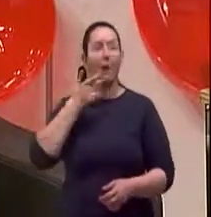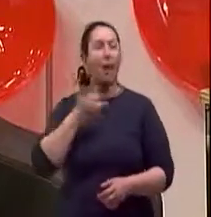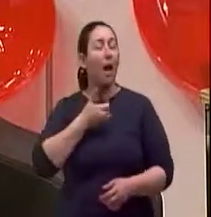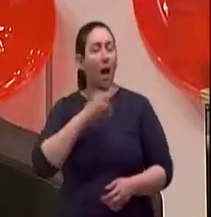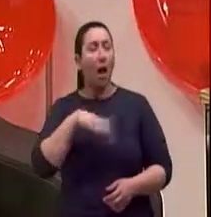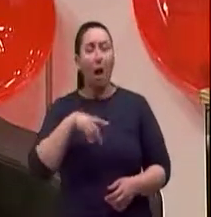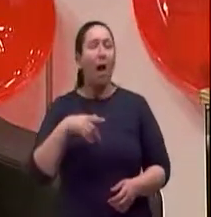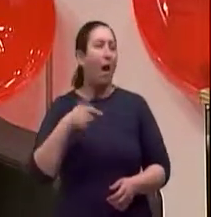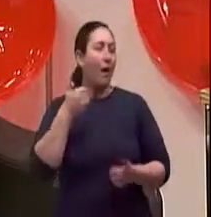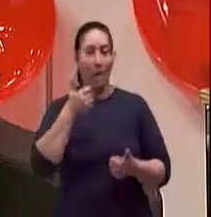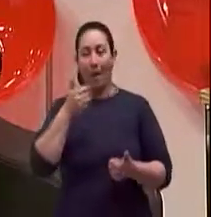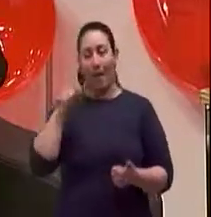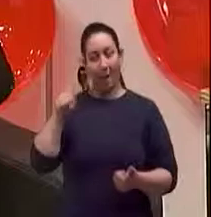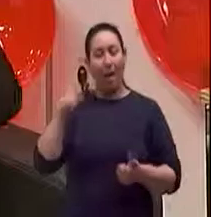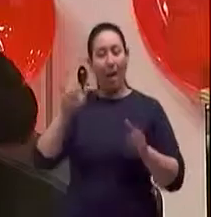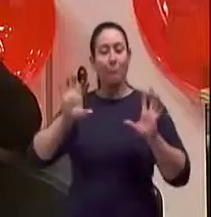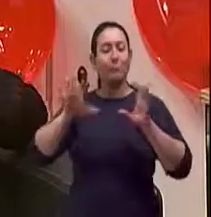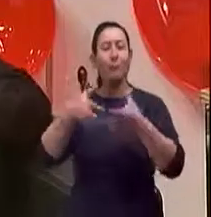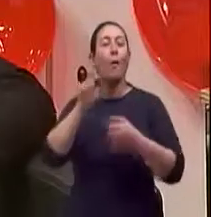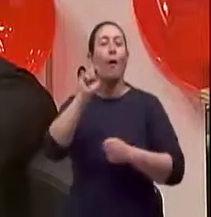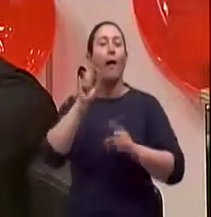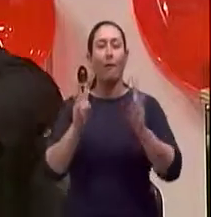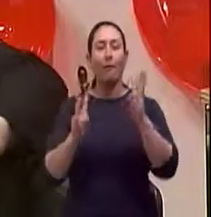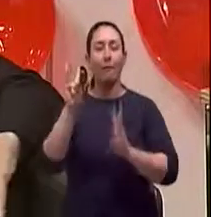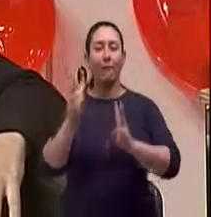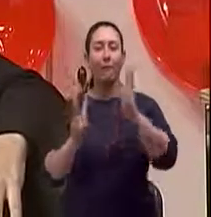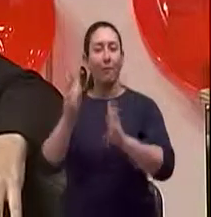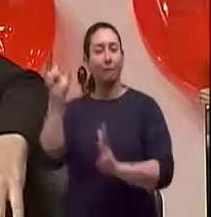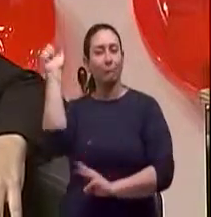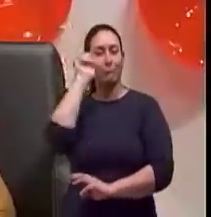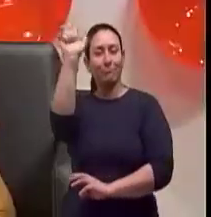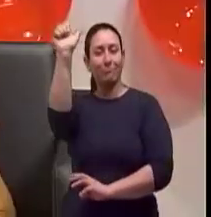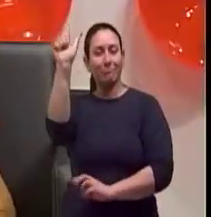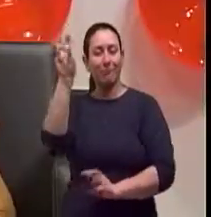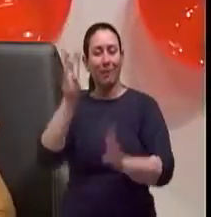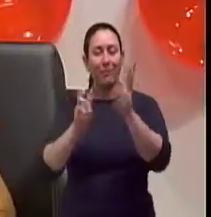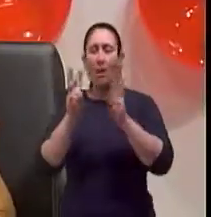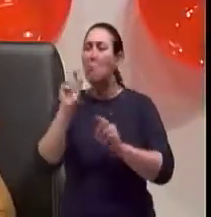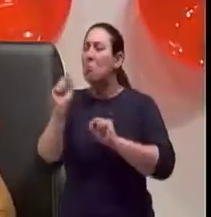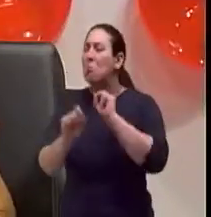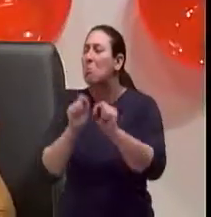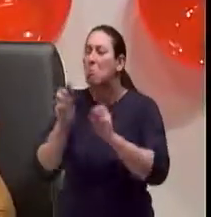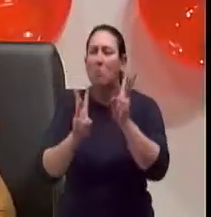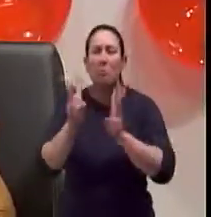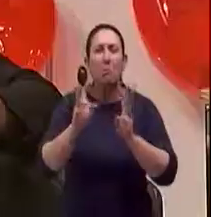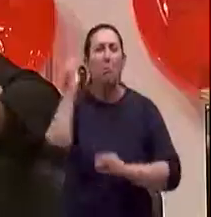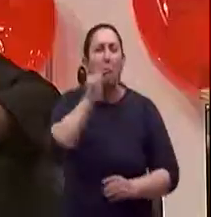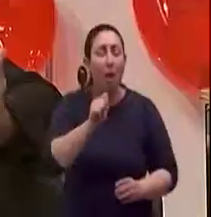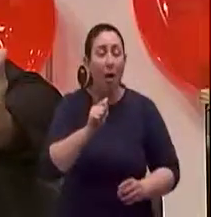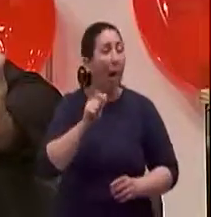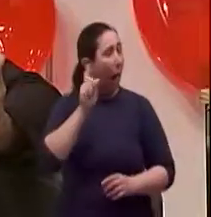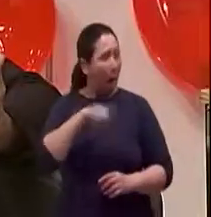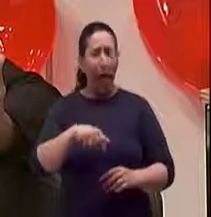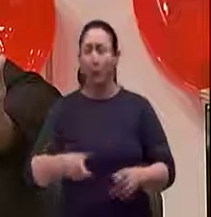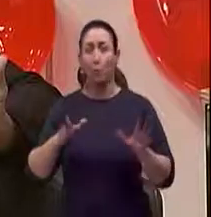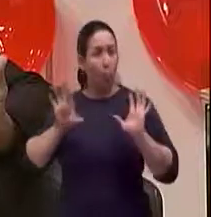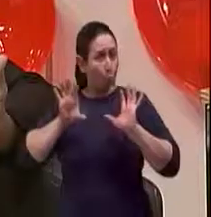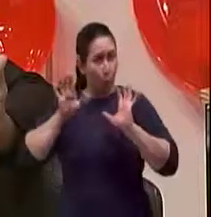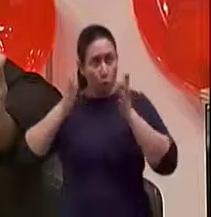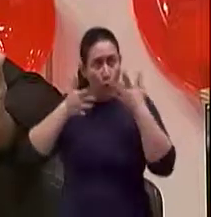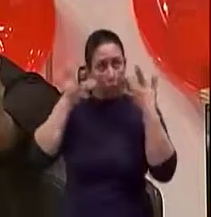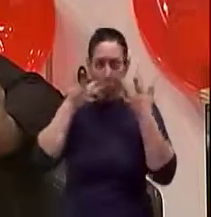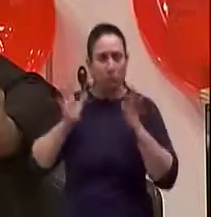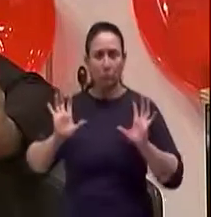que ela diz, é a van das gurias. E eu assim, como assim a van das gurias? Me explica, né? Ah não, a gente vai tudo que é peça de teatro,